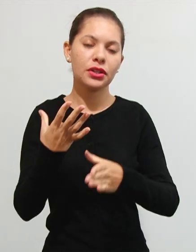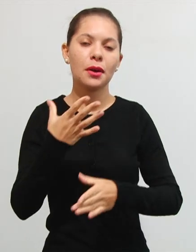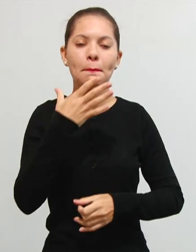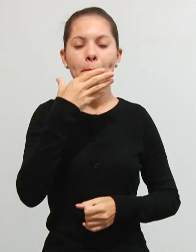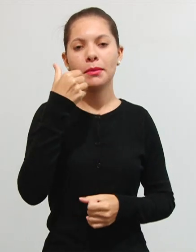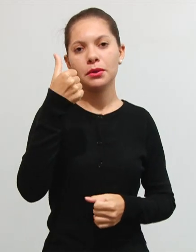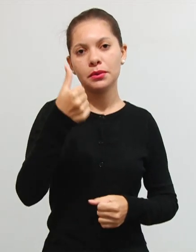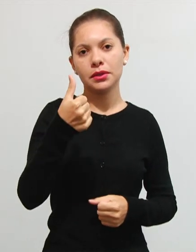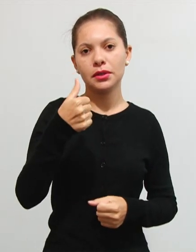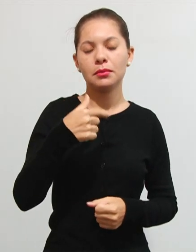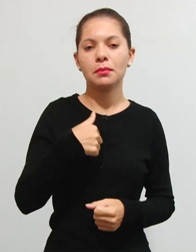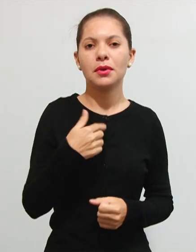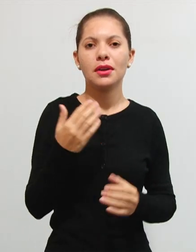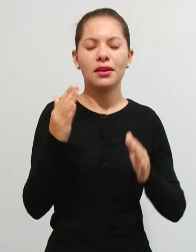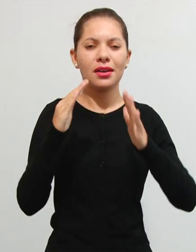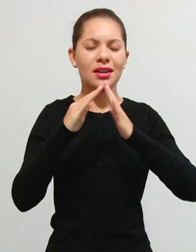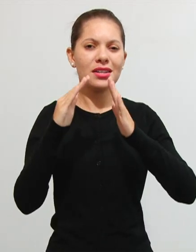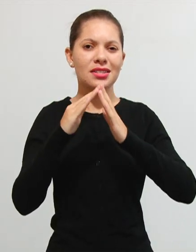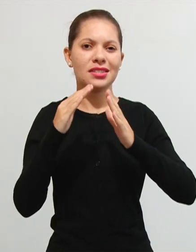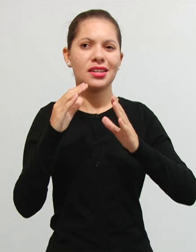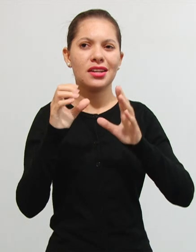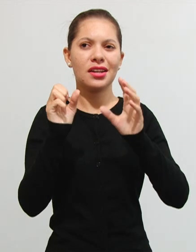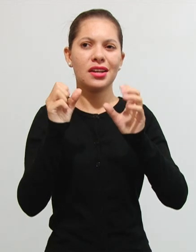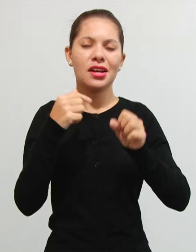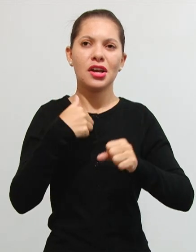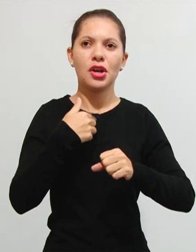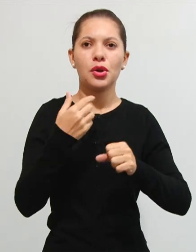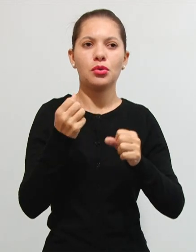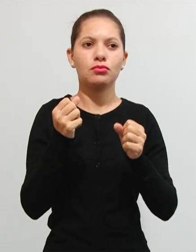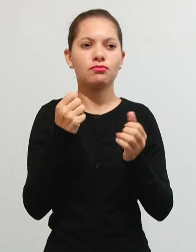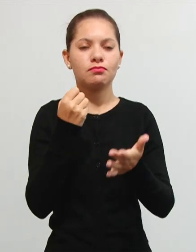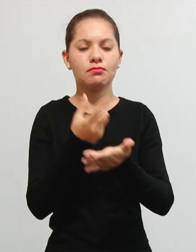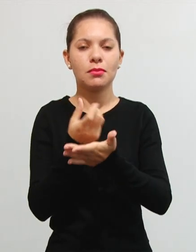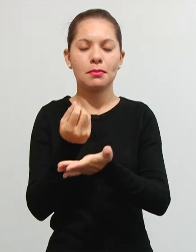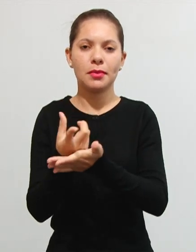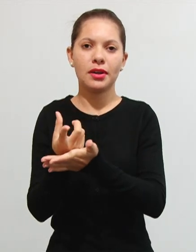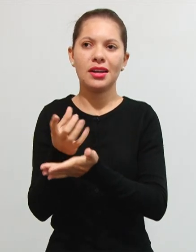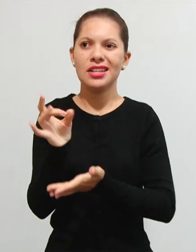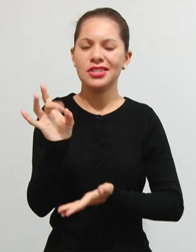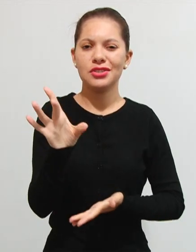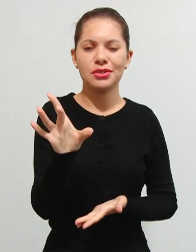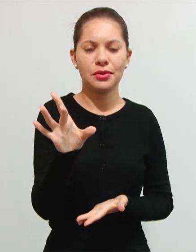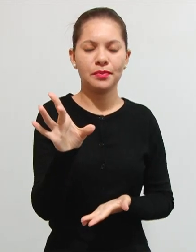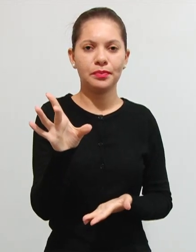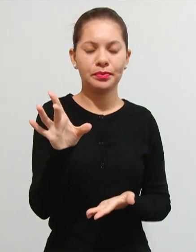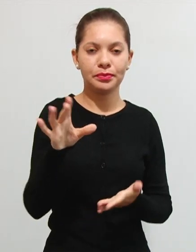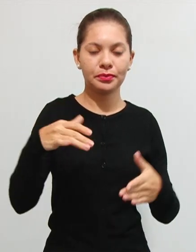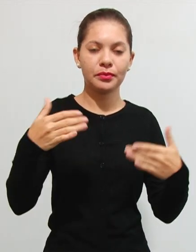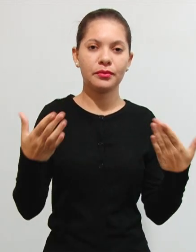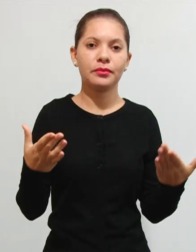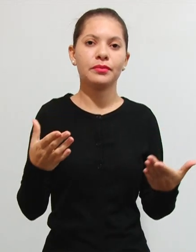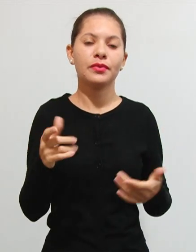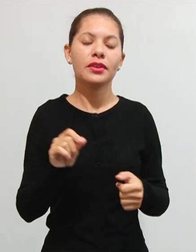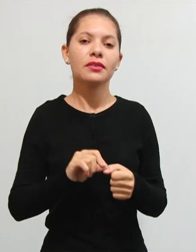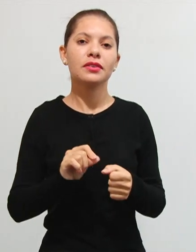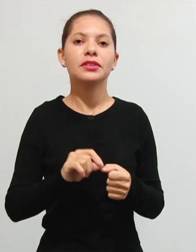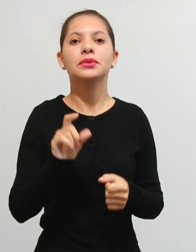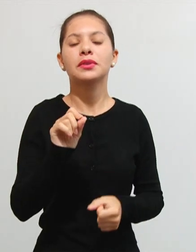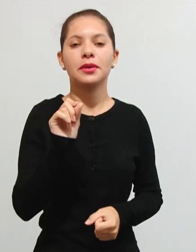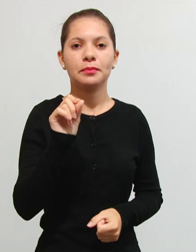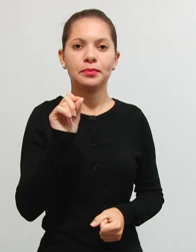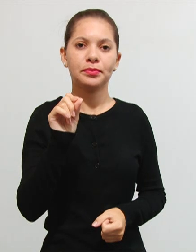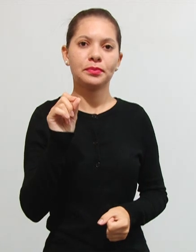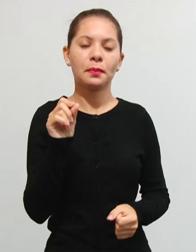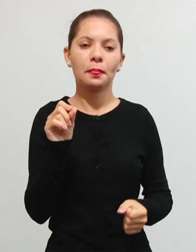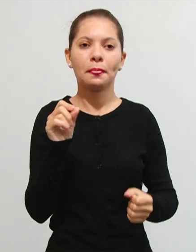o meu imóvel lógico que eu não vou pagar o valor total sozinha ou seja, ele vai fazer a conta lá